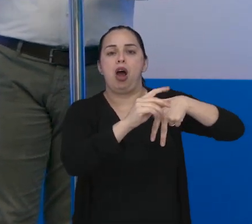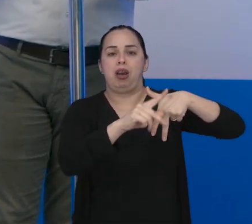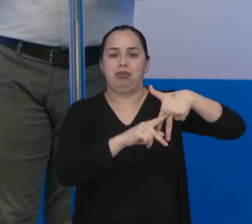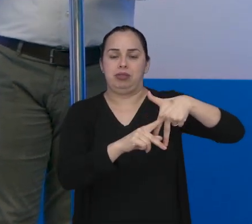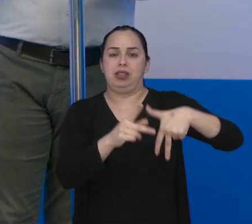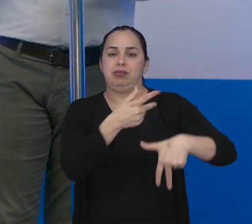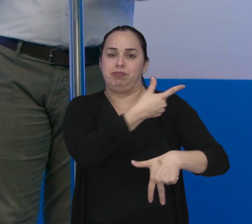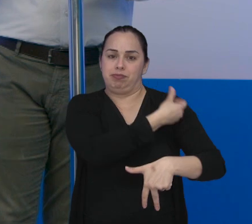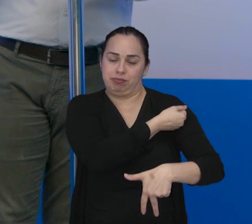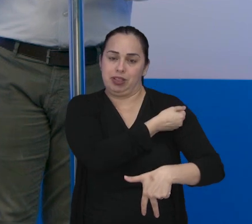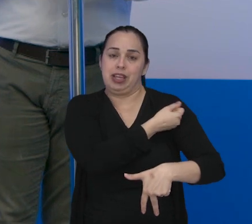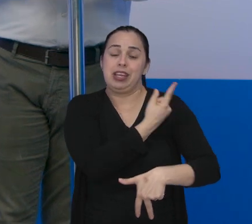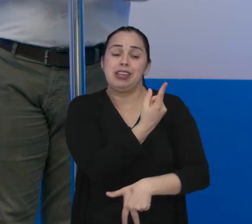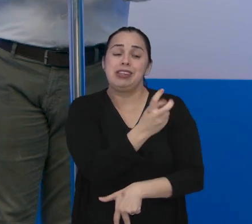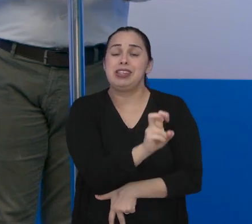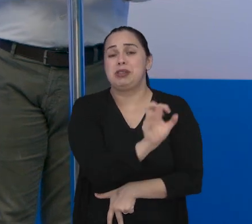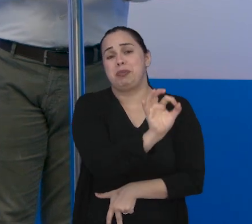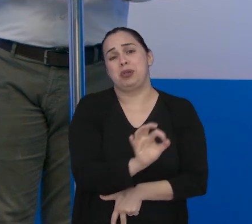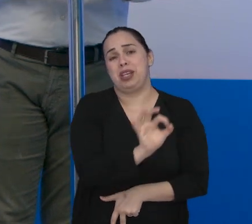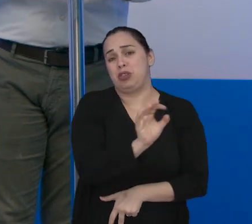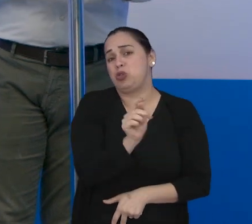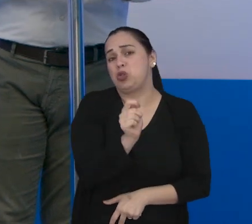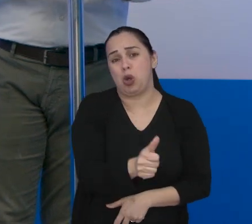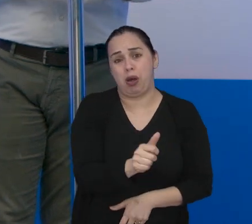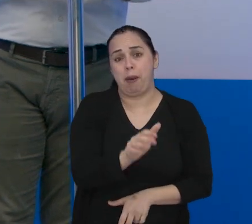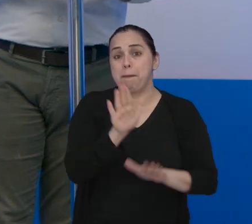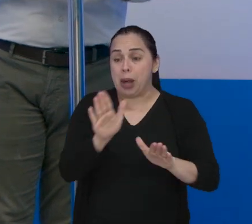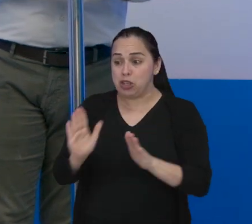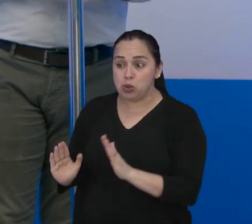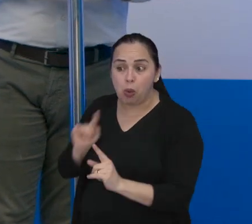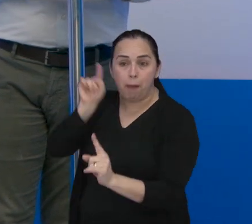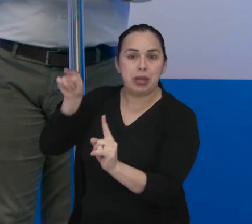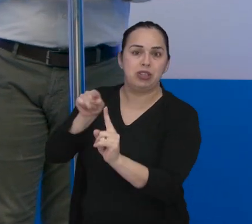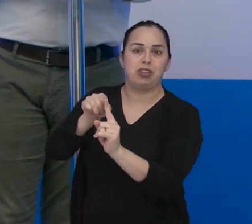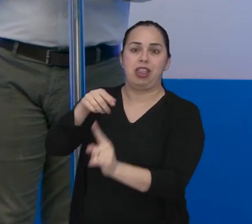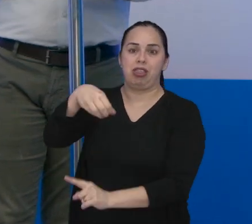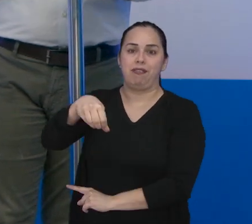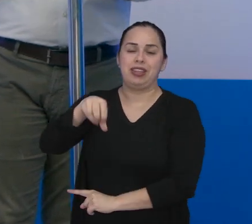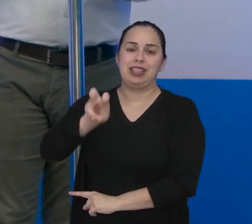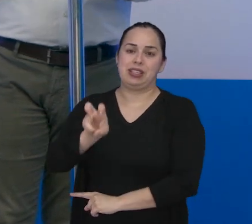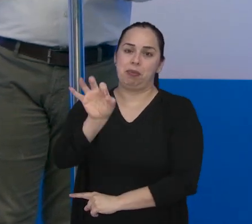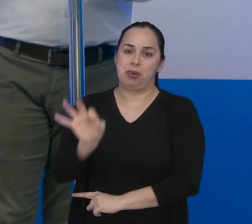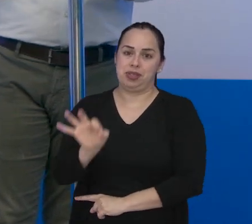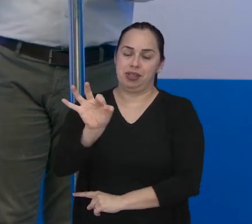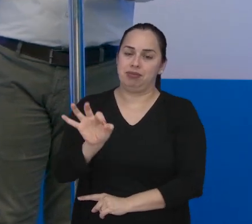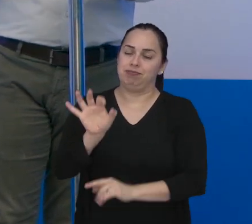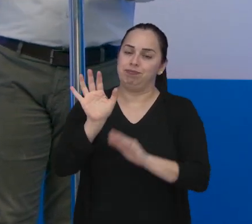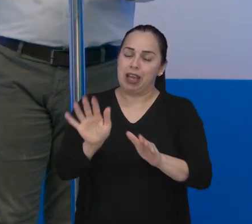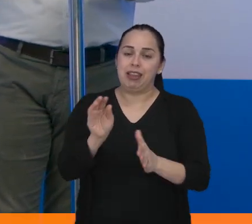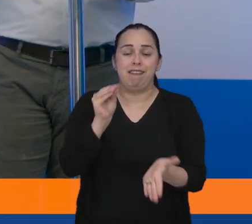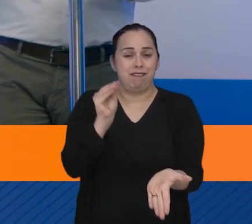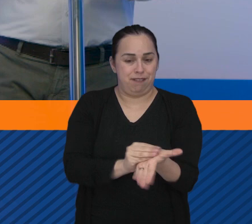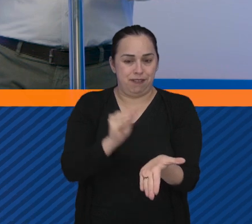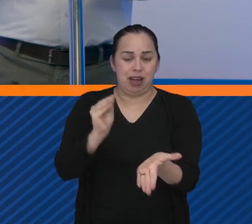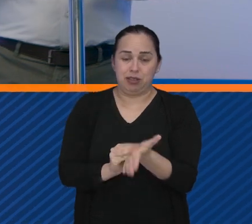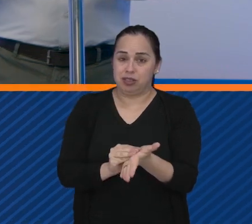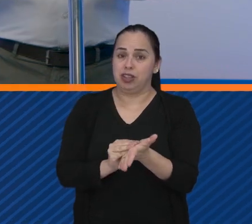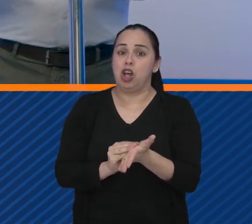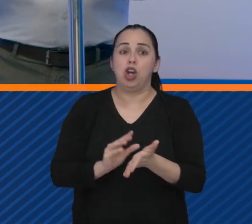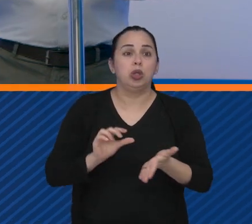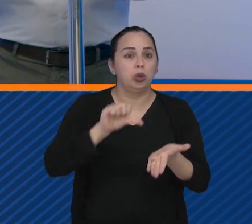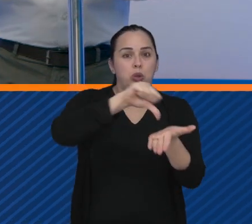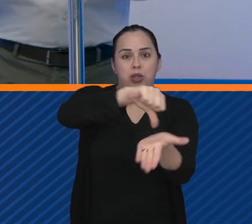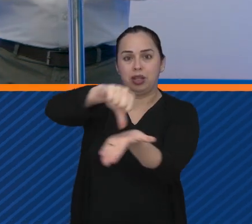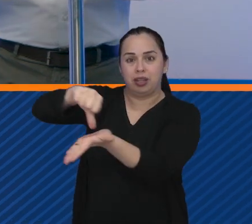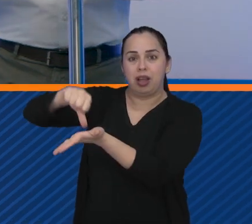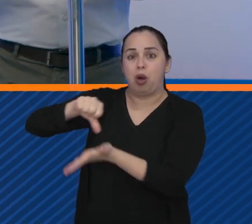Apenas 15% do público-alvo se vacinaram e a meta é 95%. Ou seja, a gente está longe do ideal. Todas as